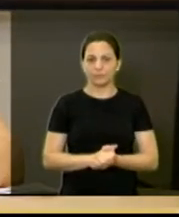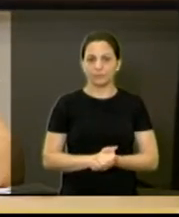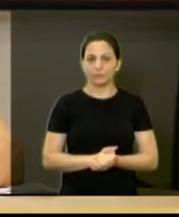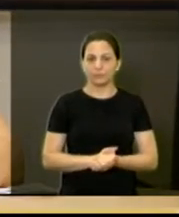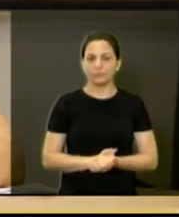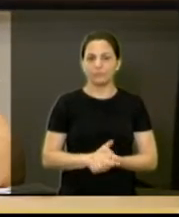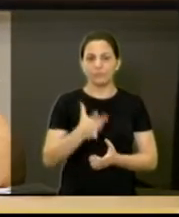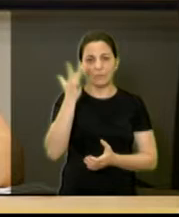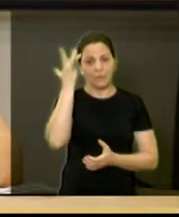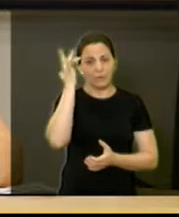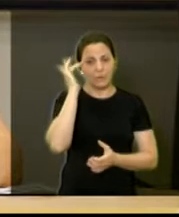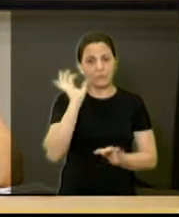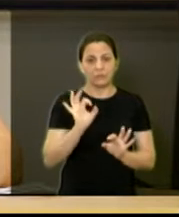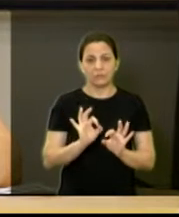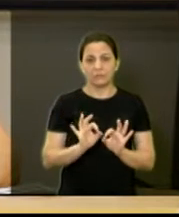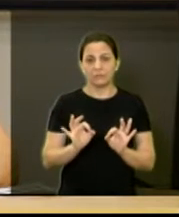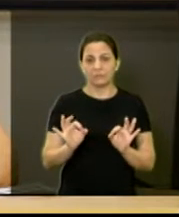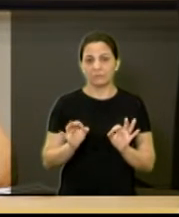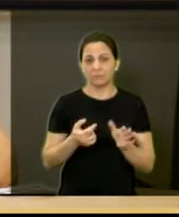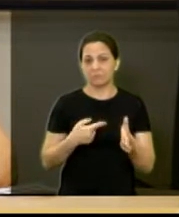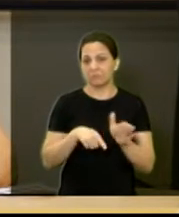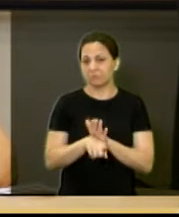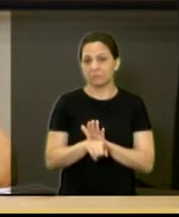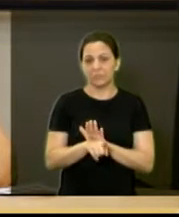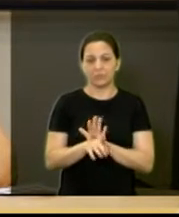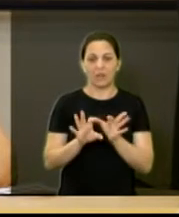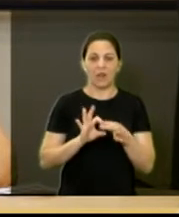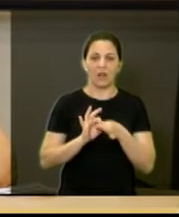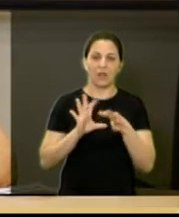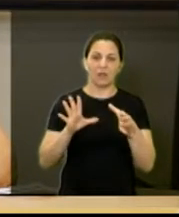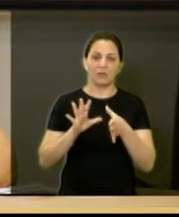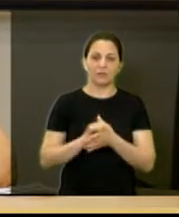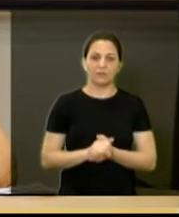Eu acho que estou aberta a perguntas.